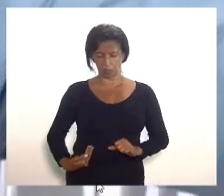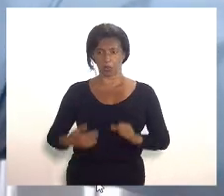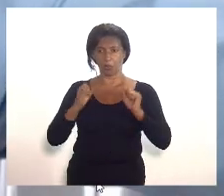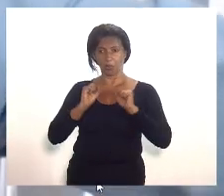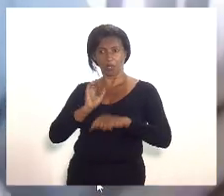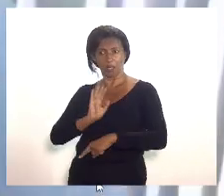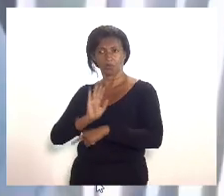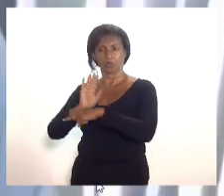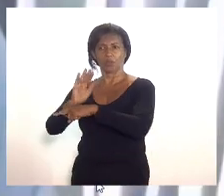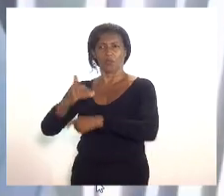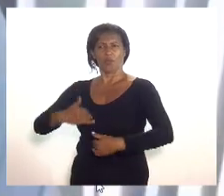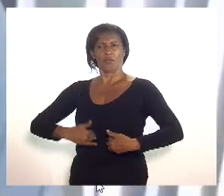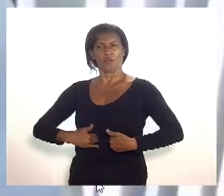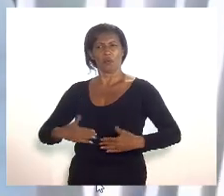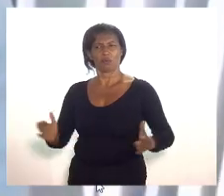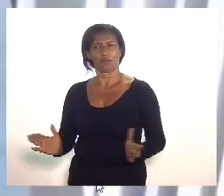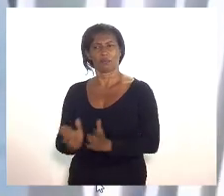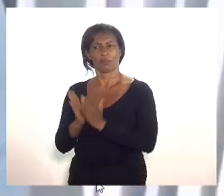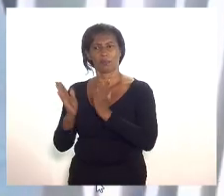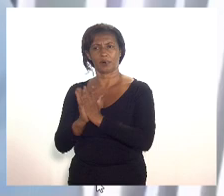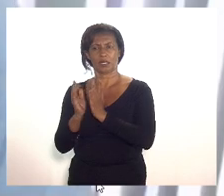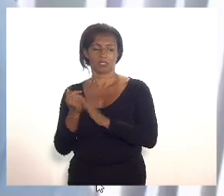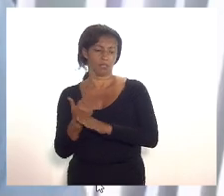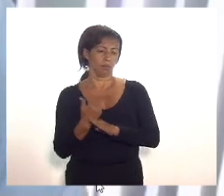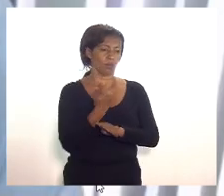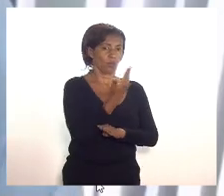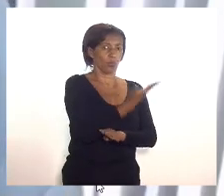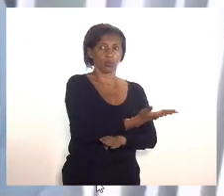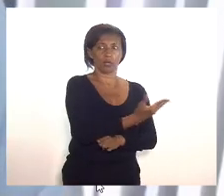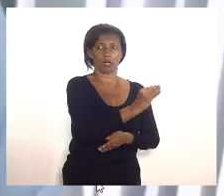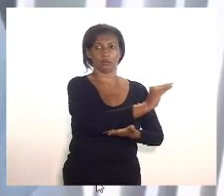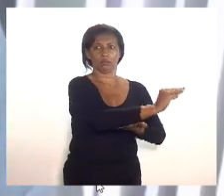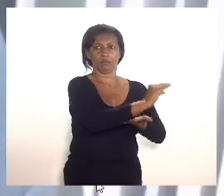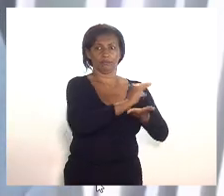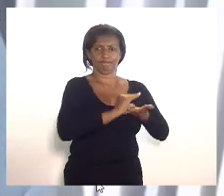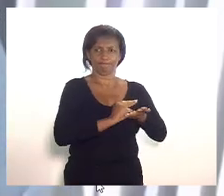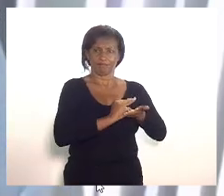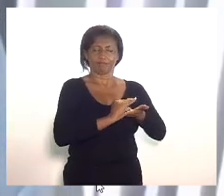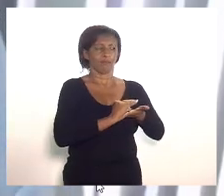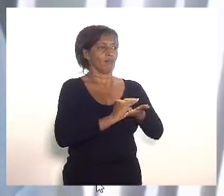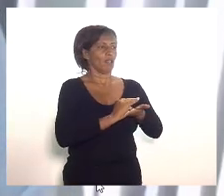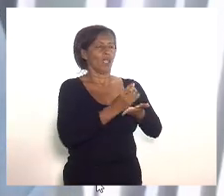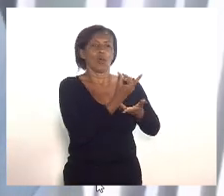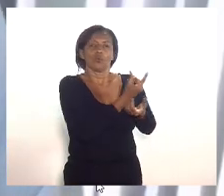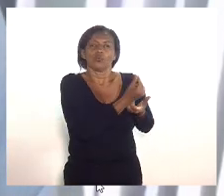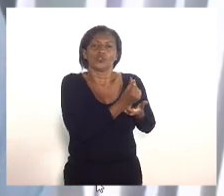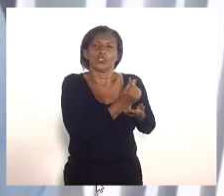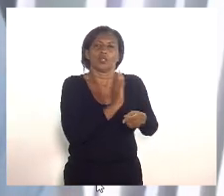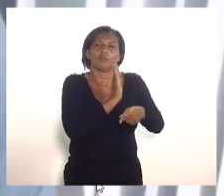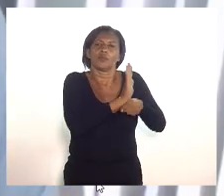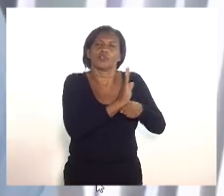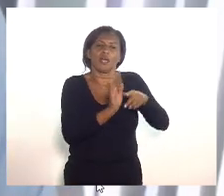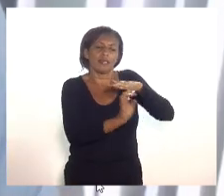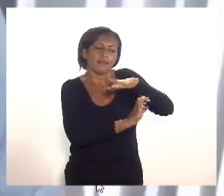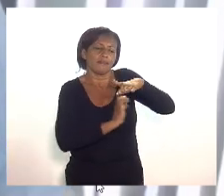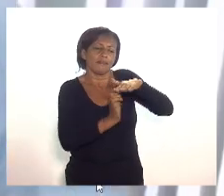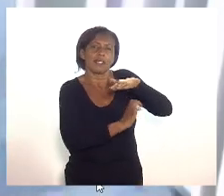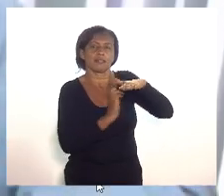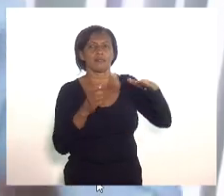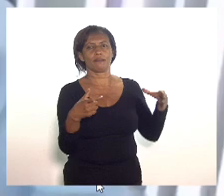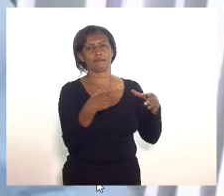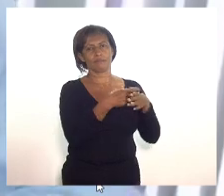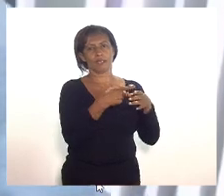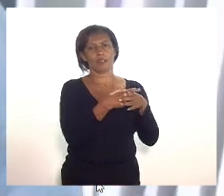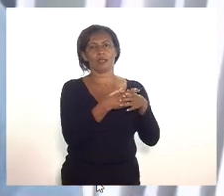fome e a miséria e por outro lado injetar algum recurso abrir alguma linha de crédito sobretudo para os pequenos micro empreendimentos